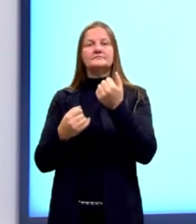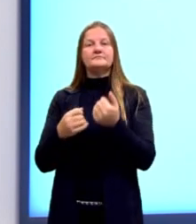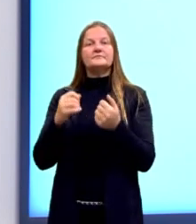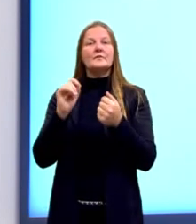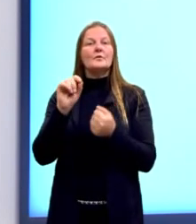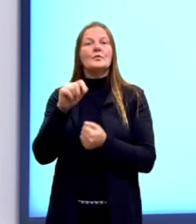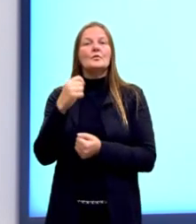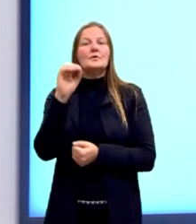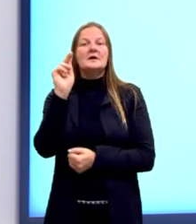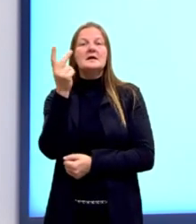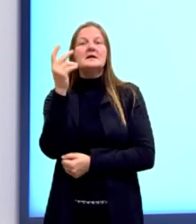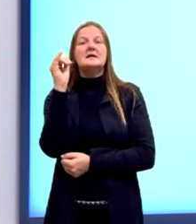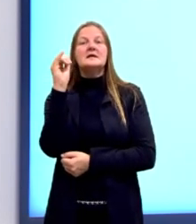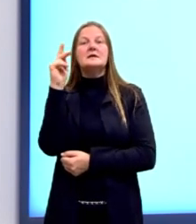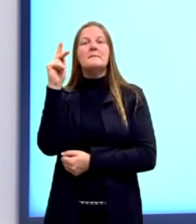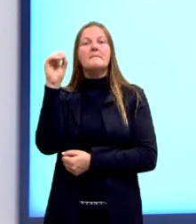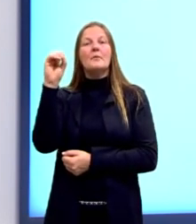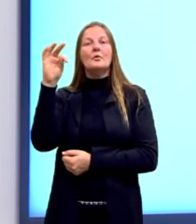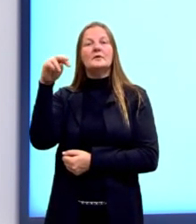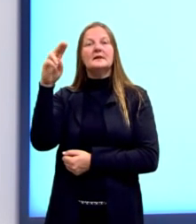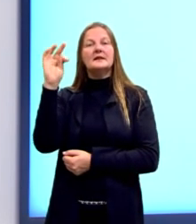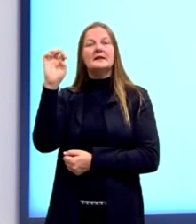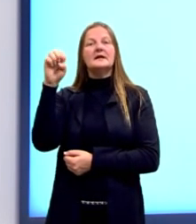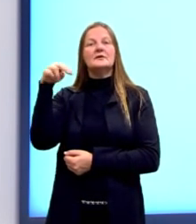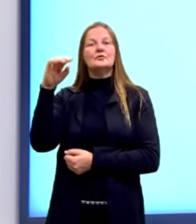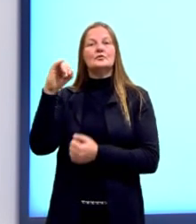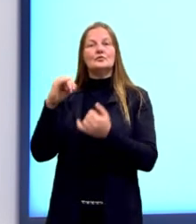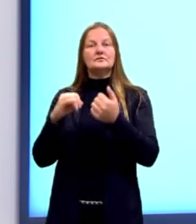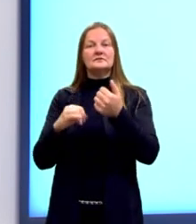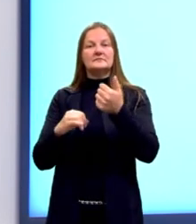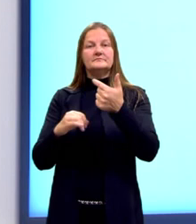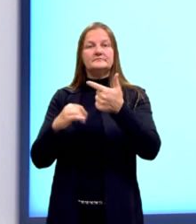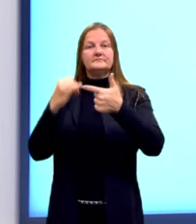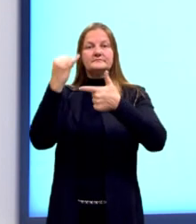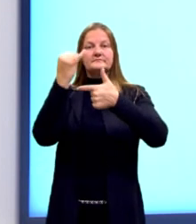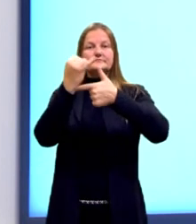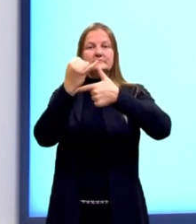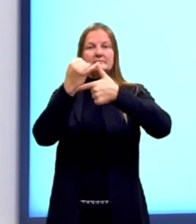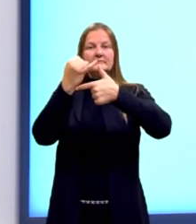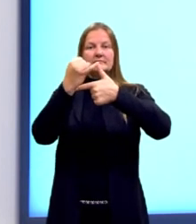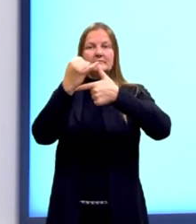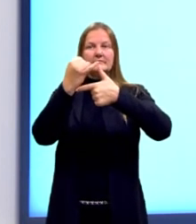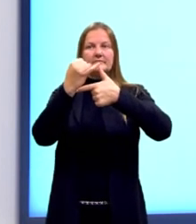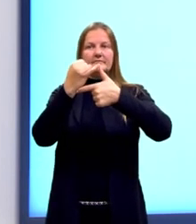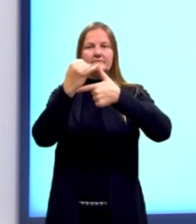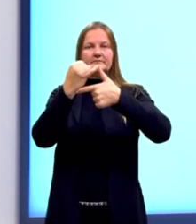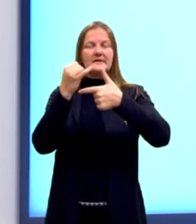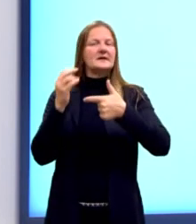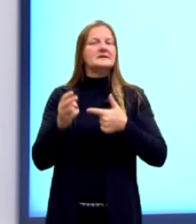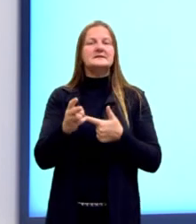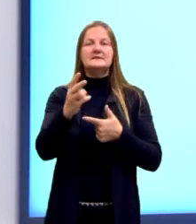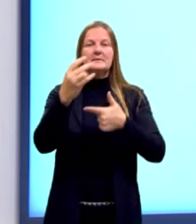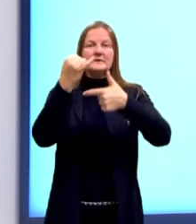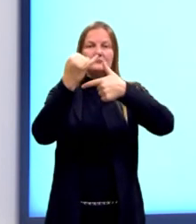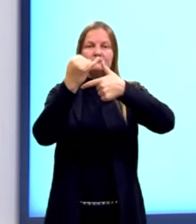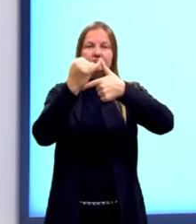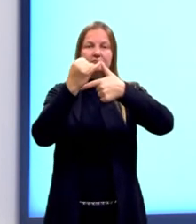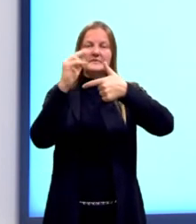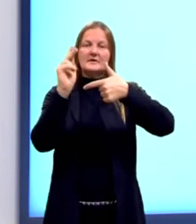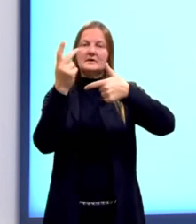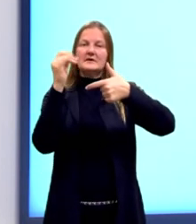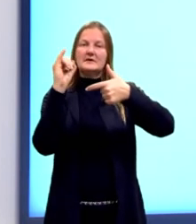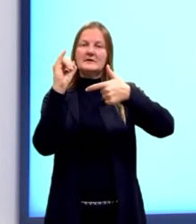Então aqui nós temos, né, um triângulo retângulo, um instrumento. Aqui nós visualizamos